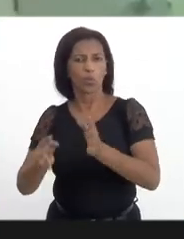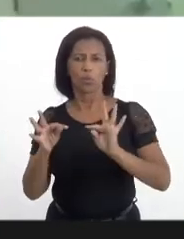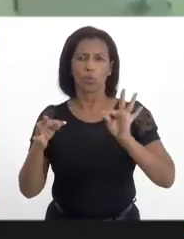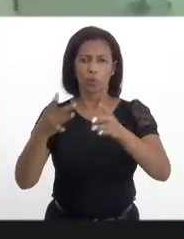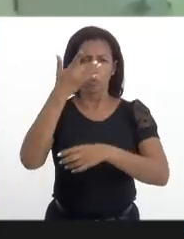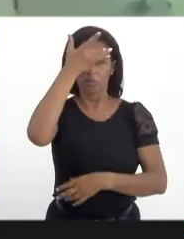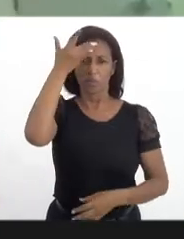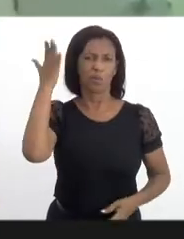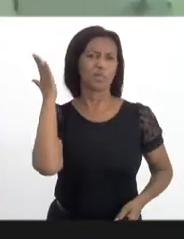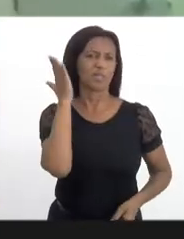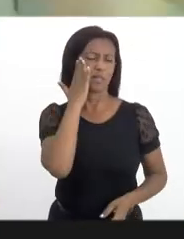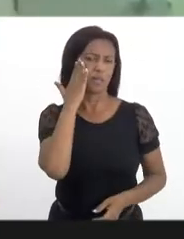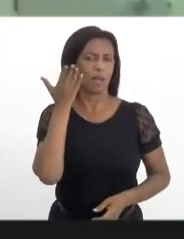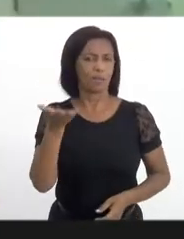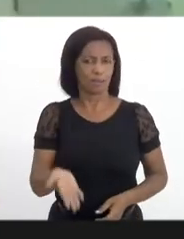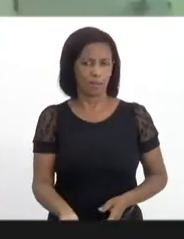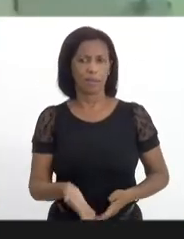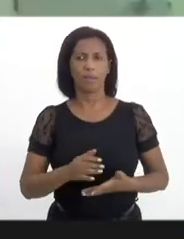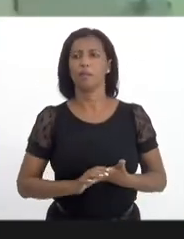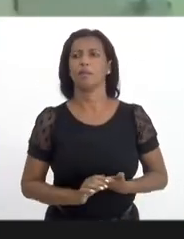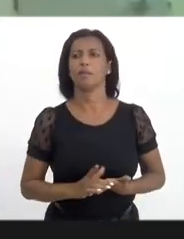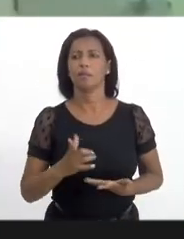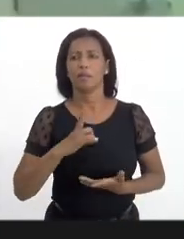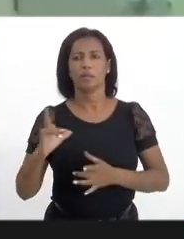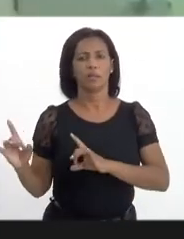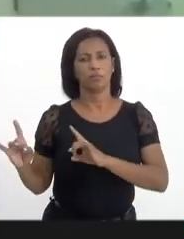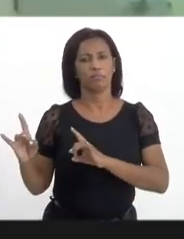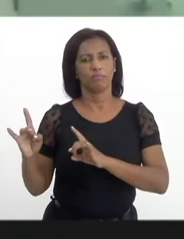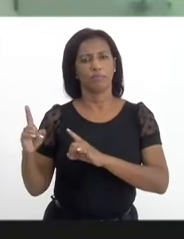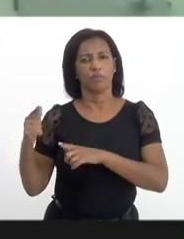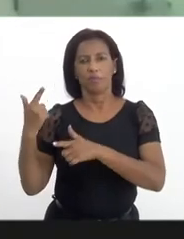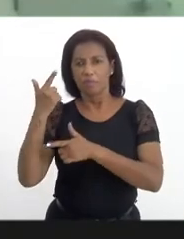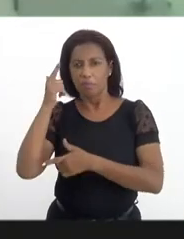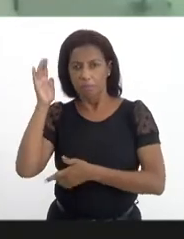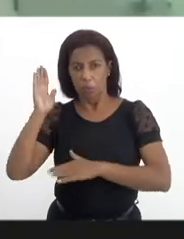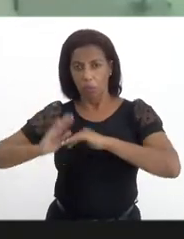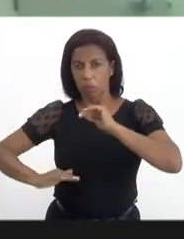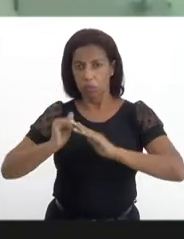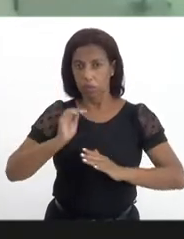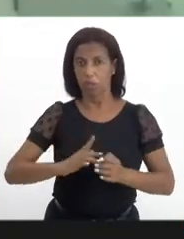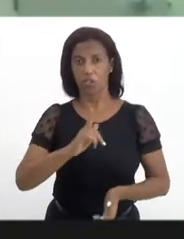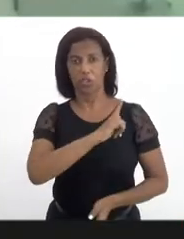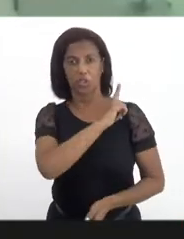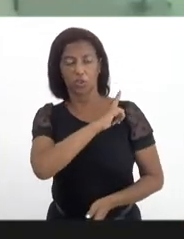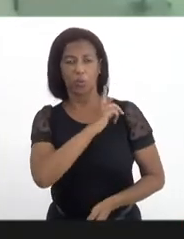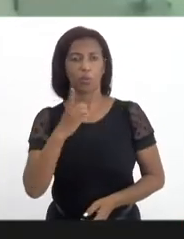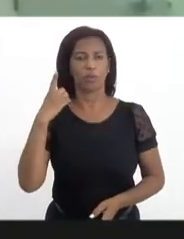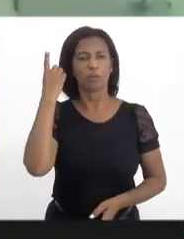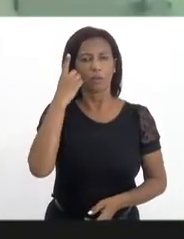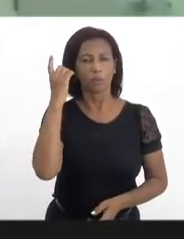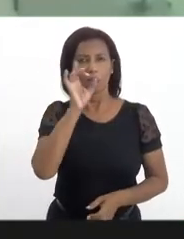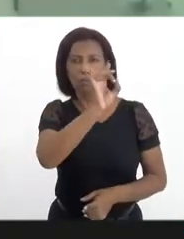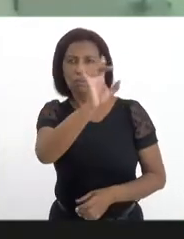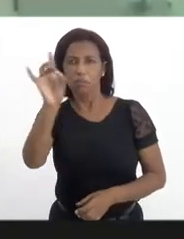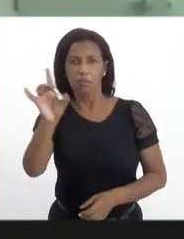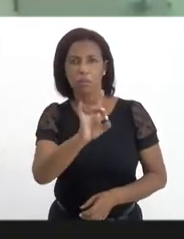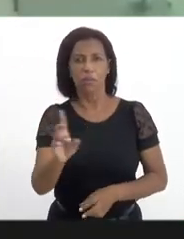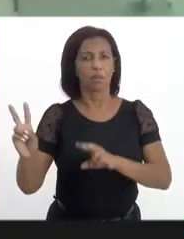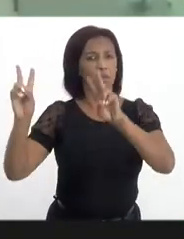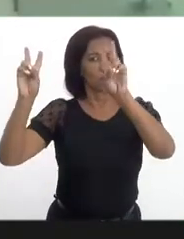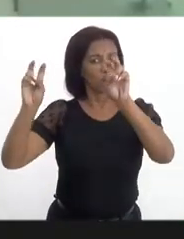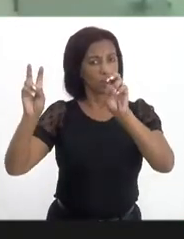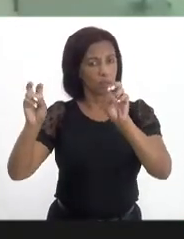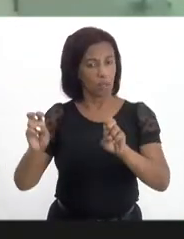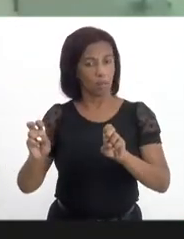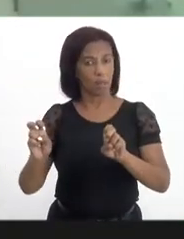mundo sabe, a gente sabe aqui, a gente está aqui entre especialistas da área, gestores, parlamentares, que o tema da